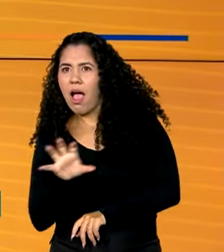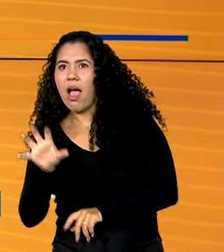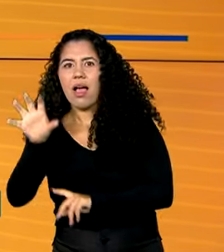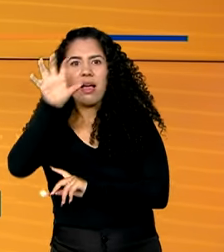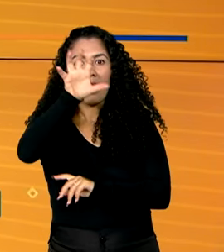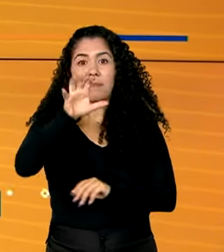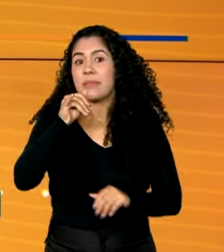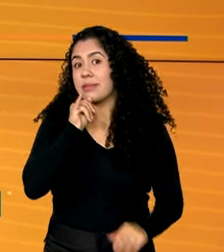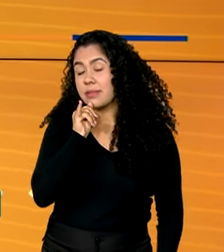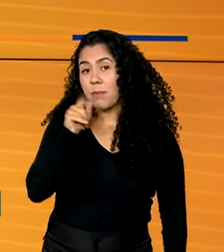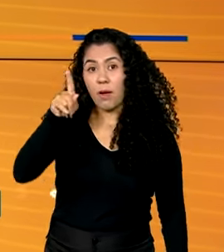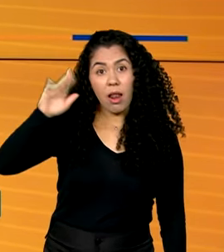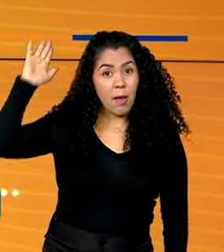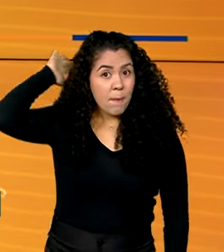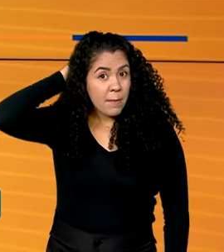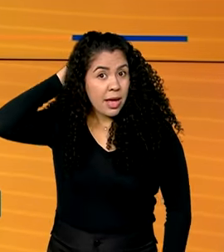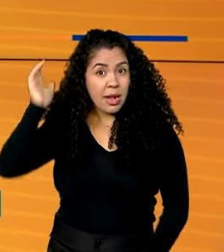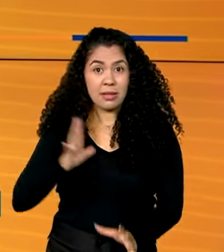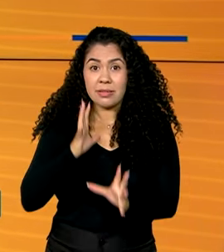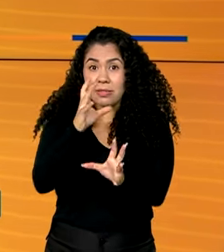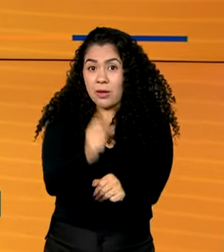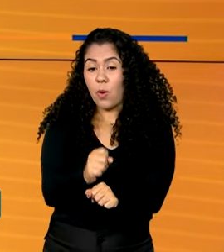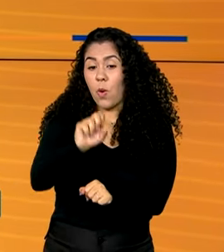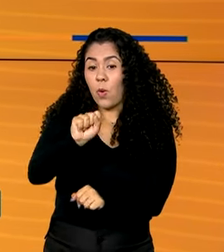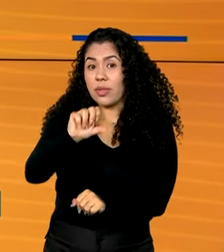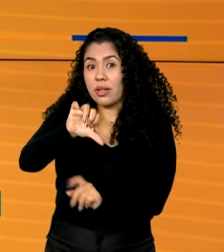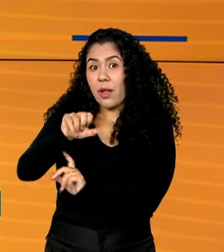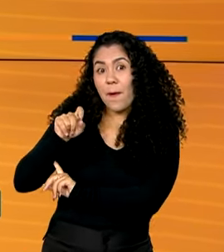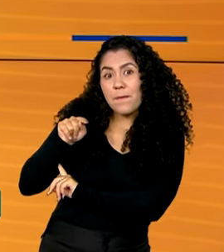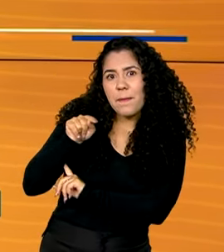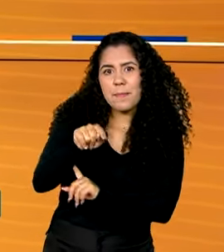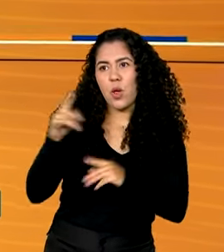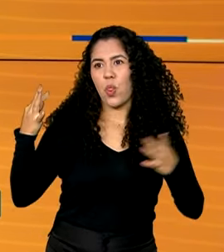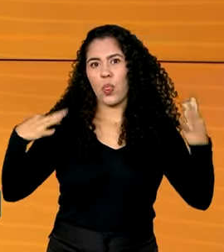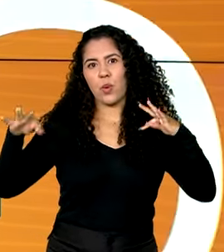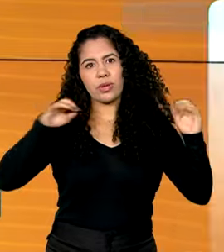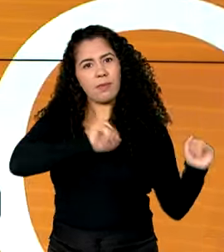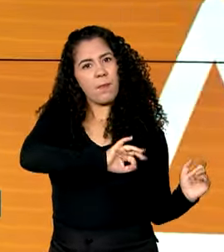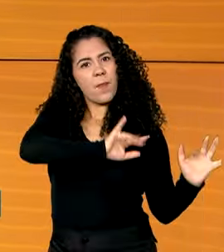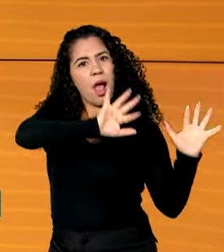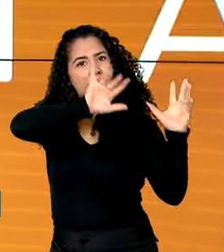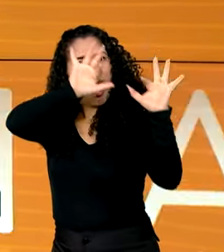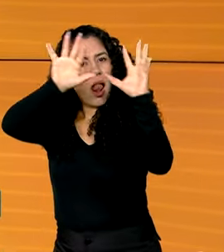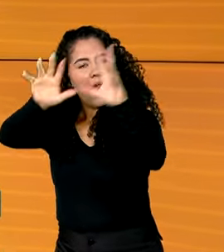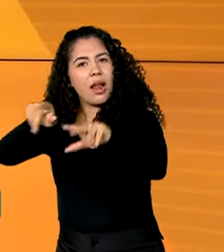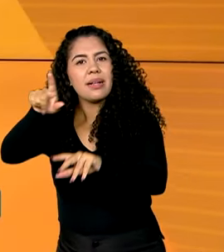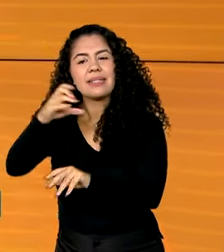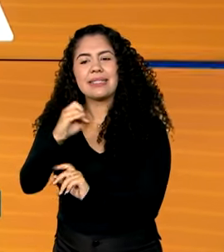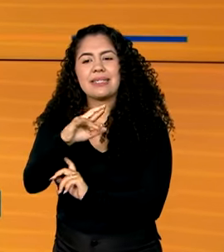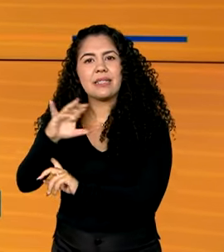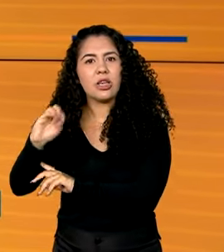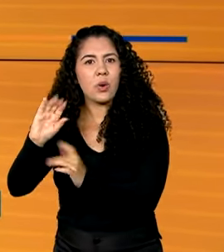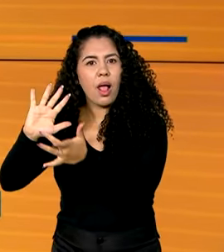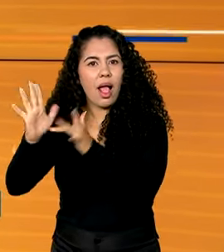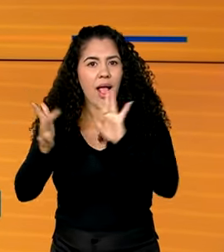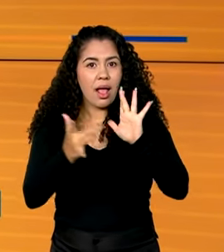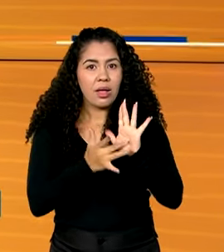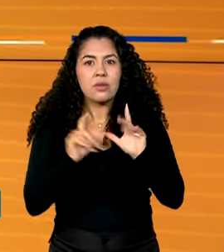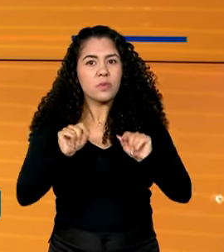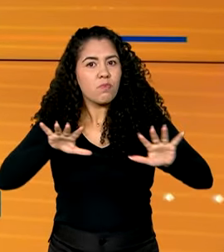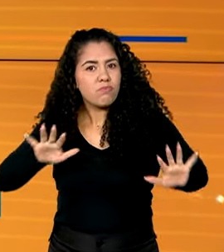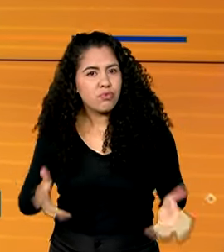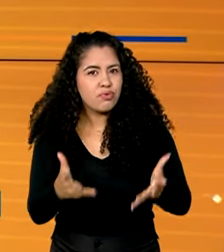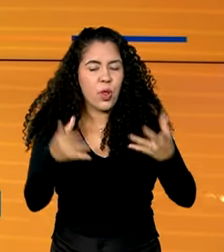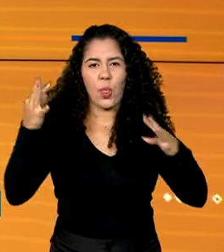Em Belém, no Pará, são esperados 89 mil turistas para o Sírio de Nazaré. E esse aumento de visitantes impulsiona o